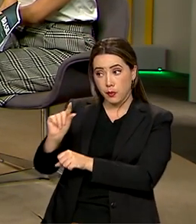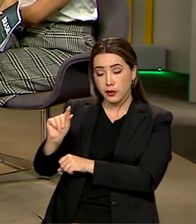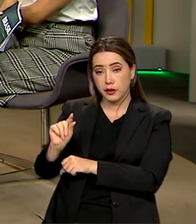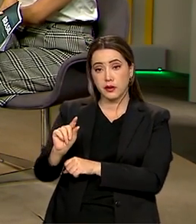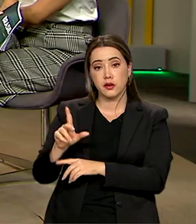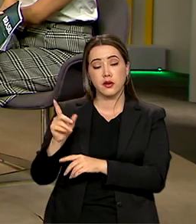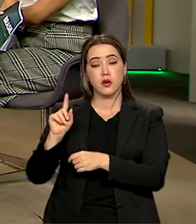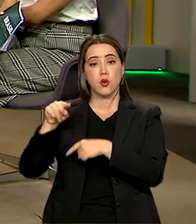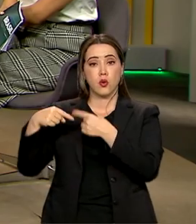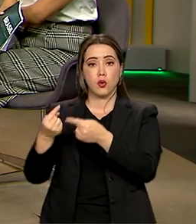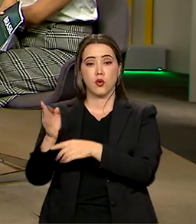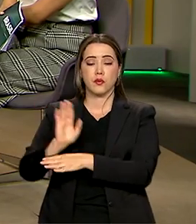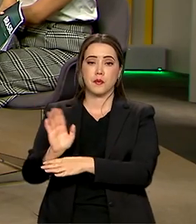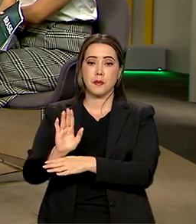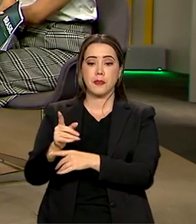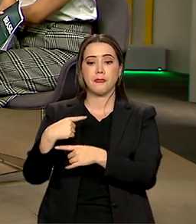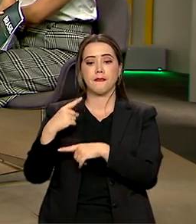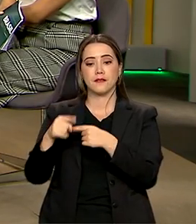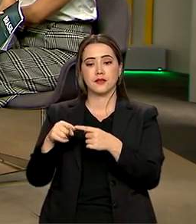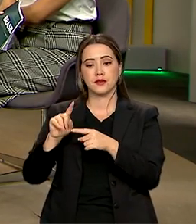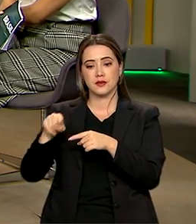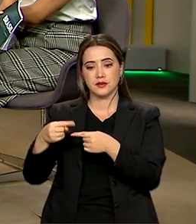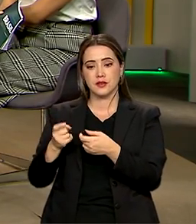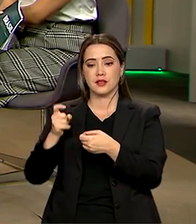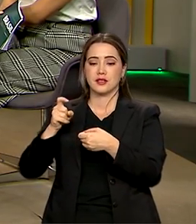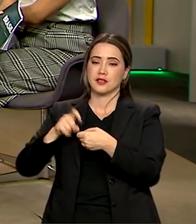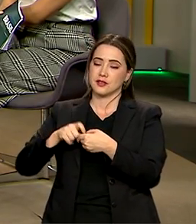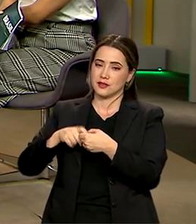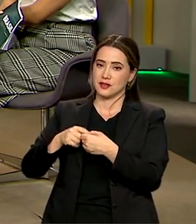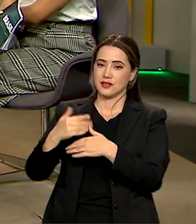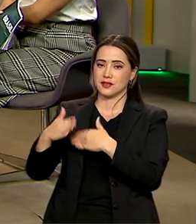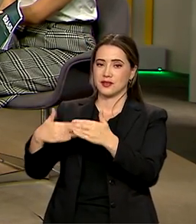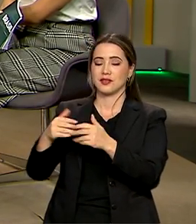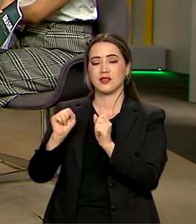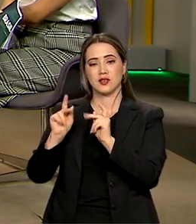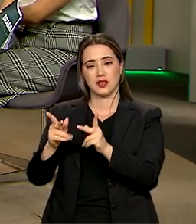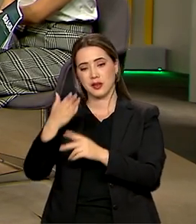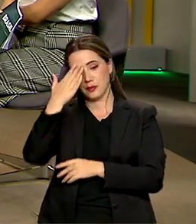uma outra matéria agora. E na próxima oportunidade a gente continua aí, tá bem? Obrigado.